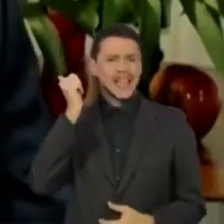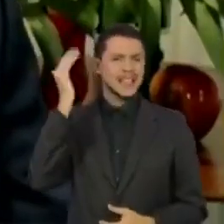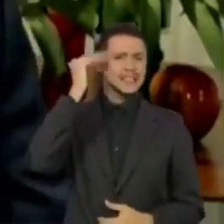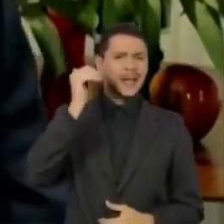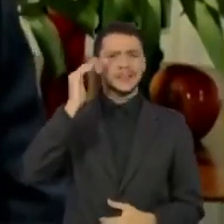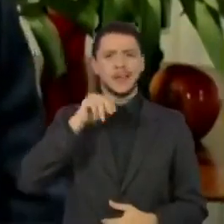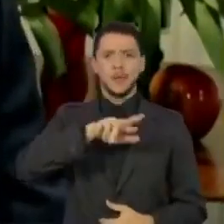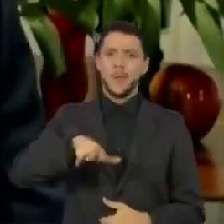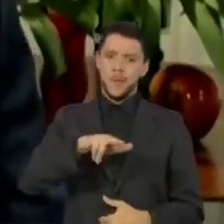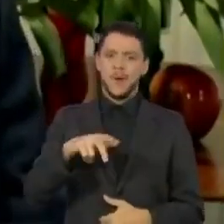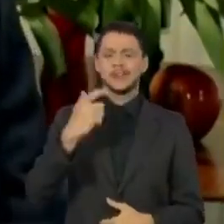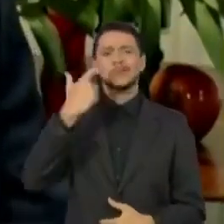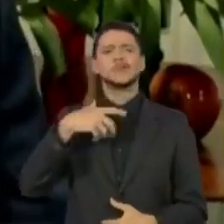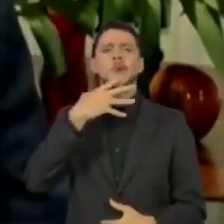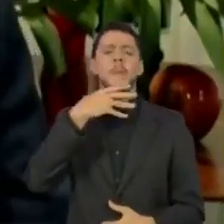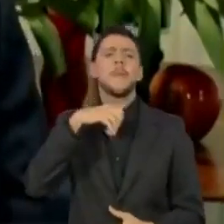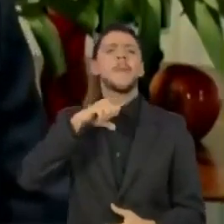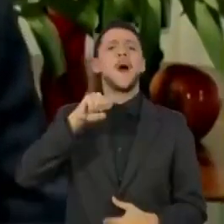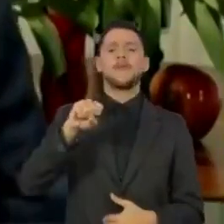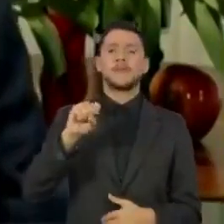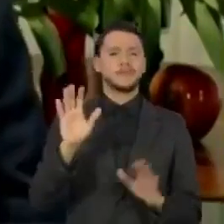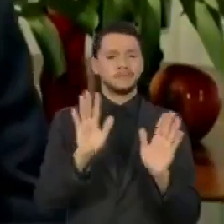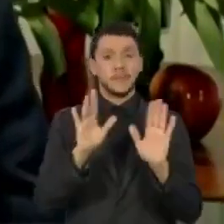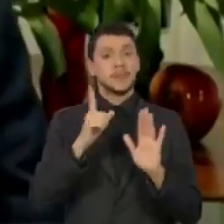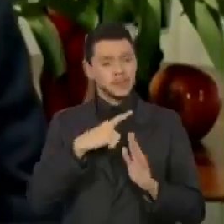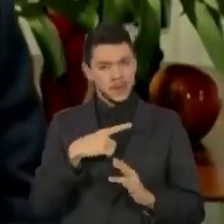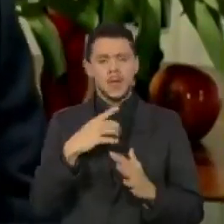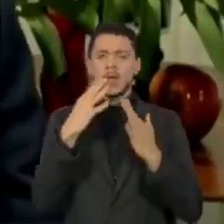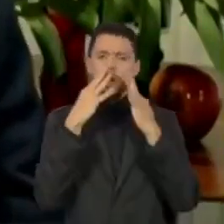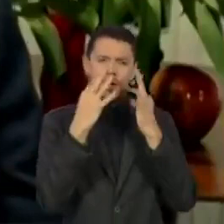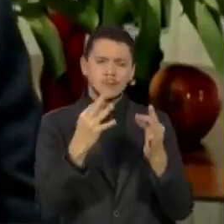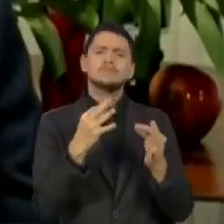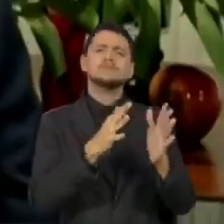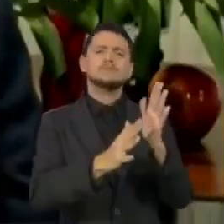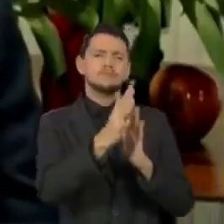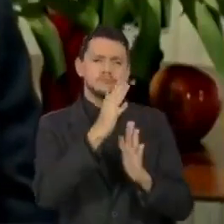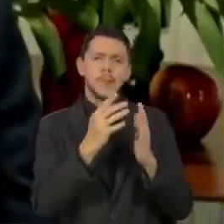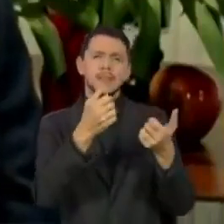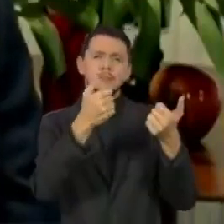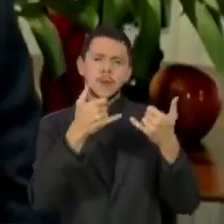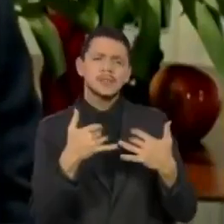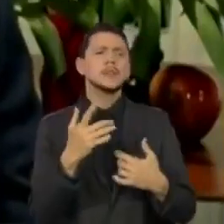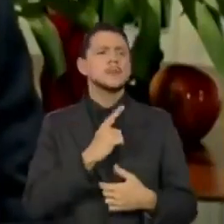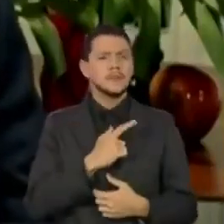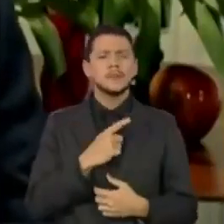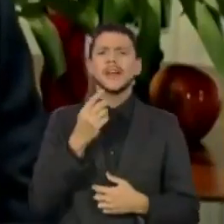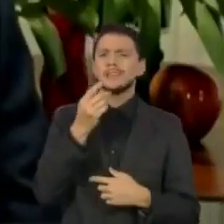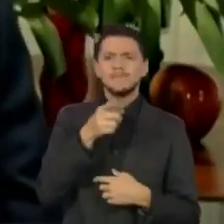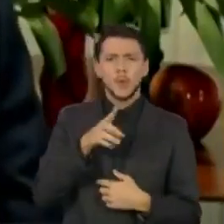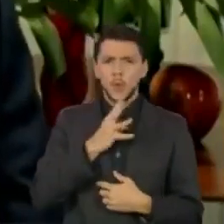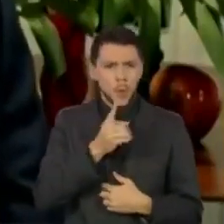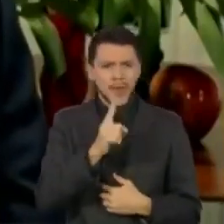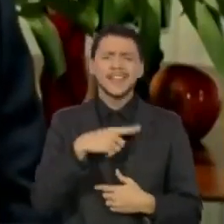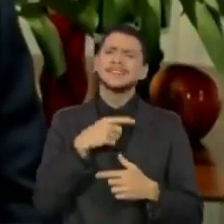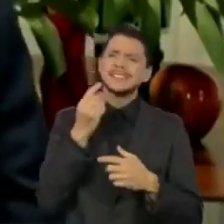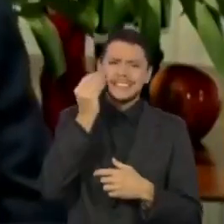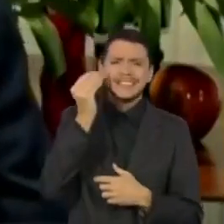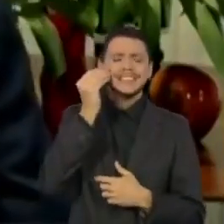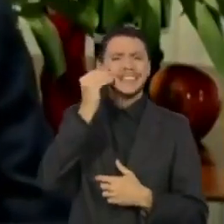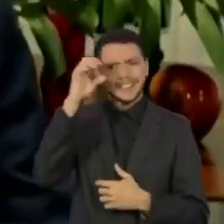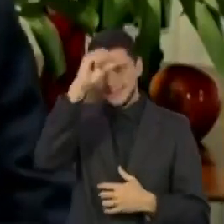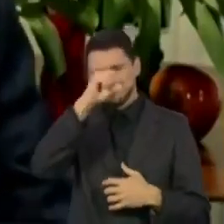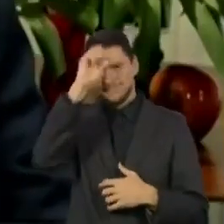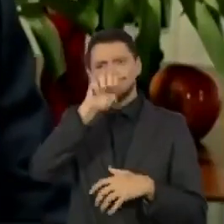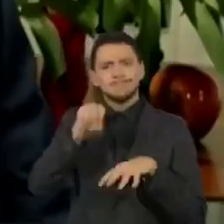já Paulo Freire, ao contrário. Ele prestava atenção, ele buscava aprender aquilo que não conhecia. Ele era capaz, inclusive,